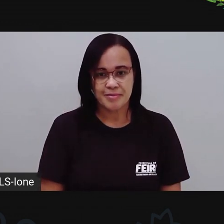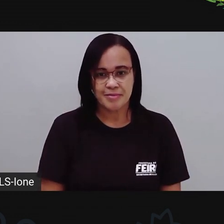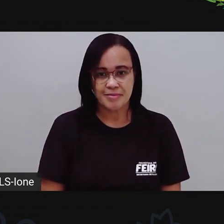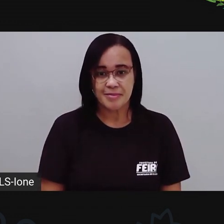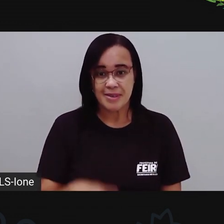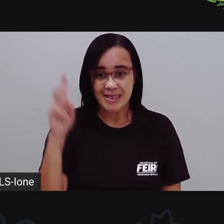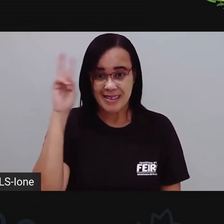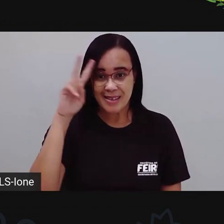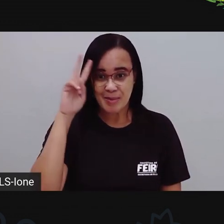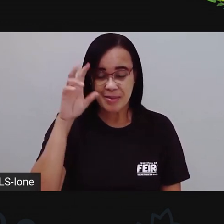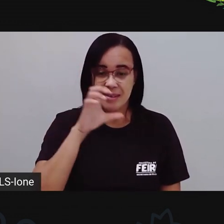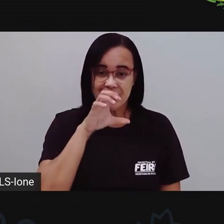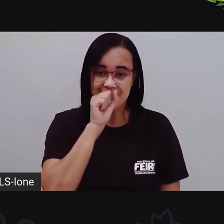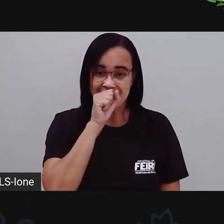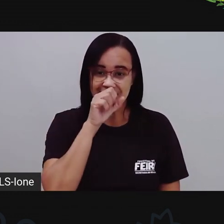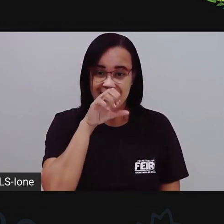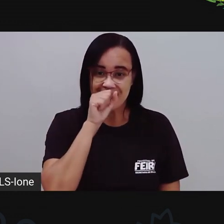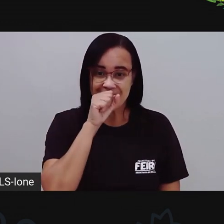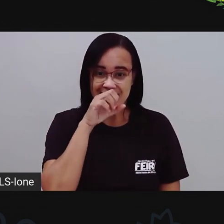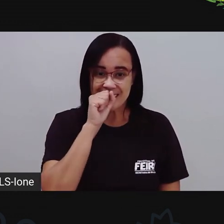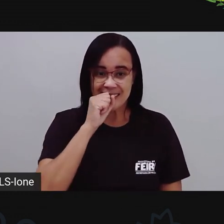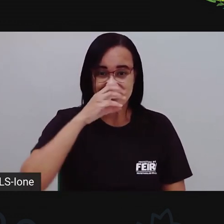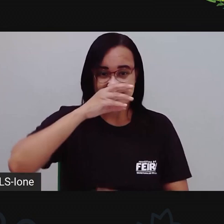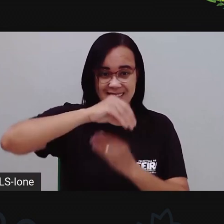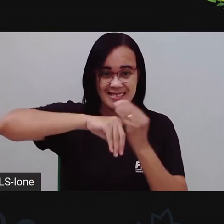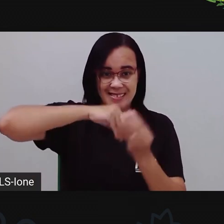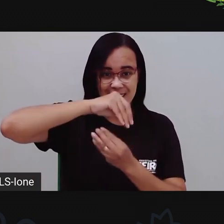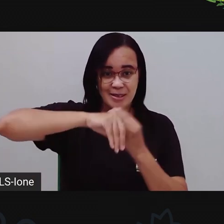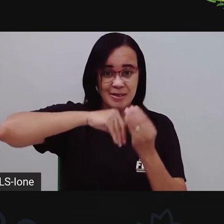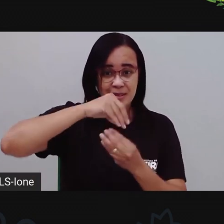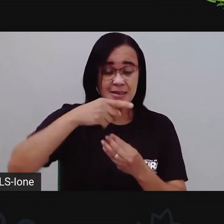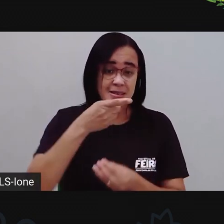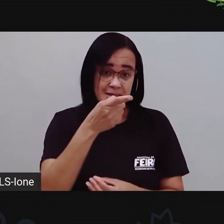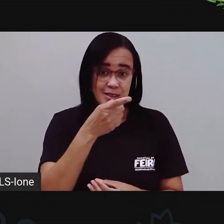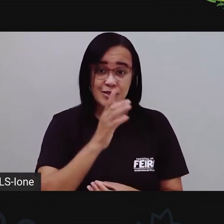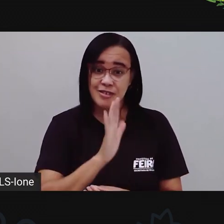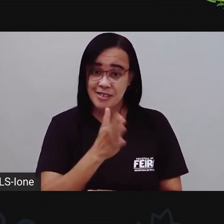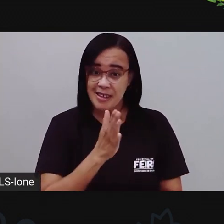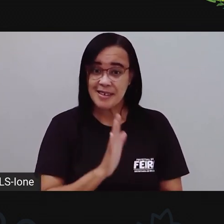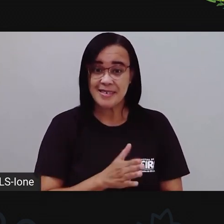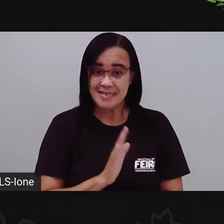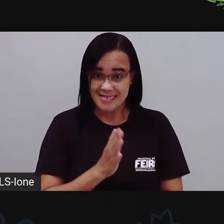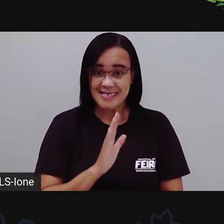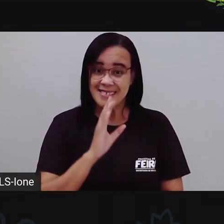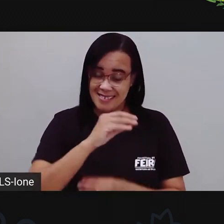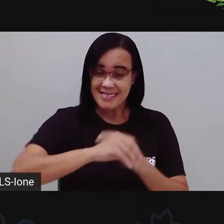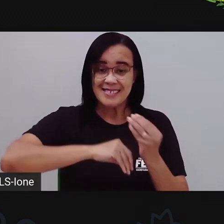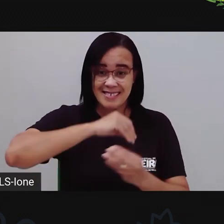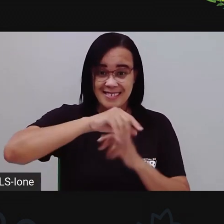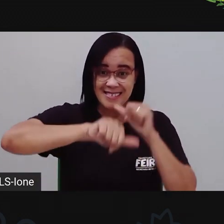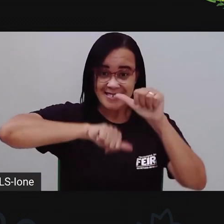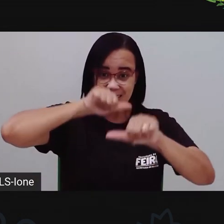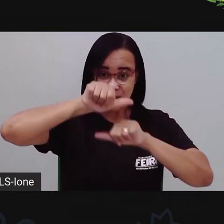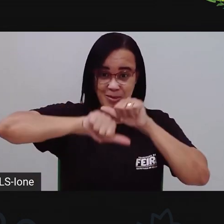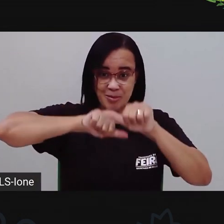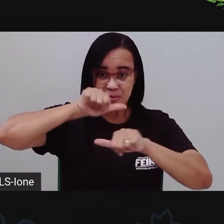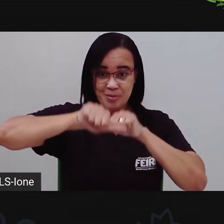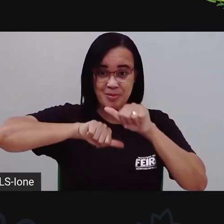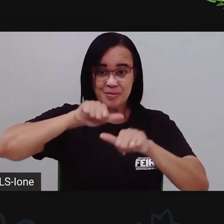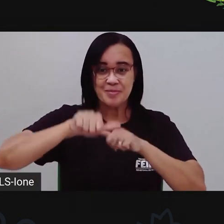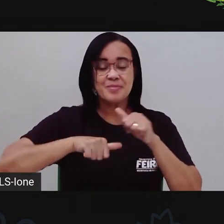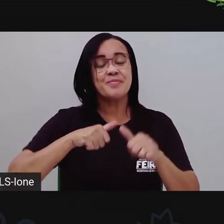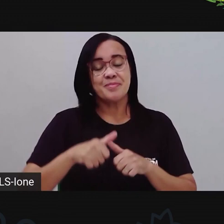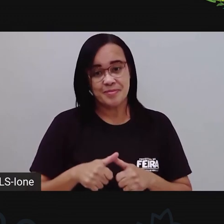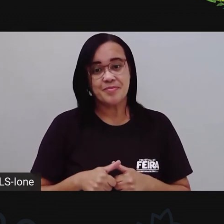O laranja, né, ó, para misturando aqui. E já está, ó, se transformando em uma laranjada, né? E aí